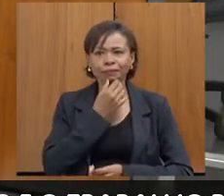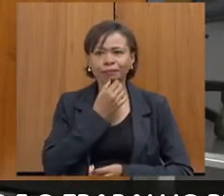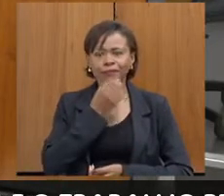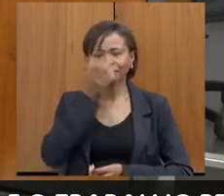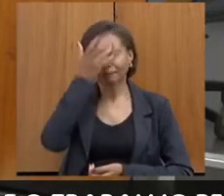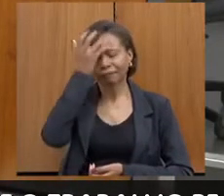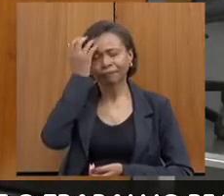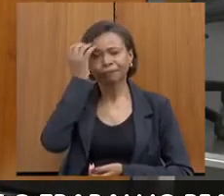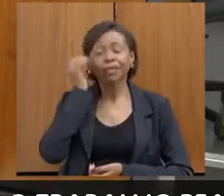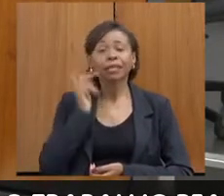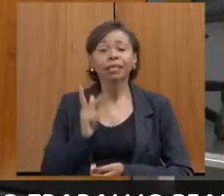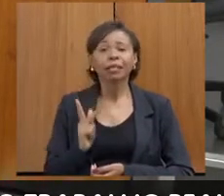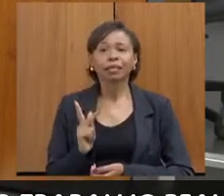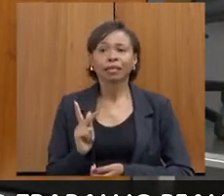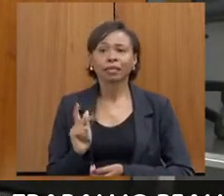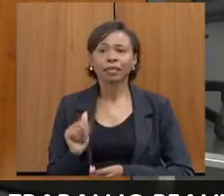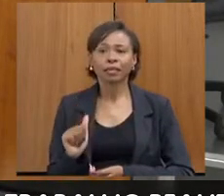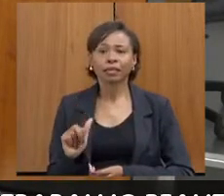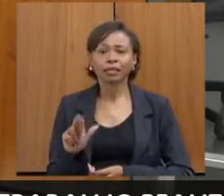Carla.